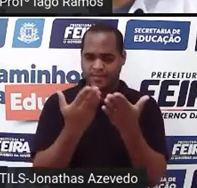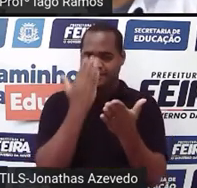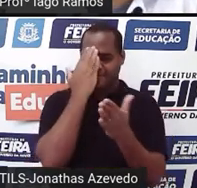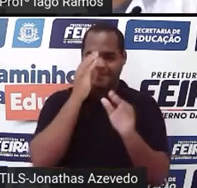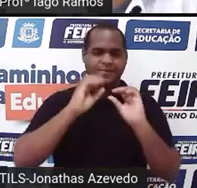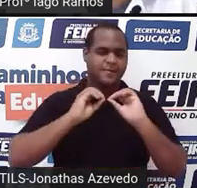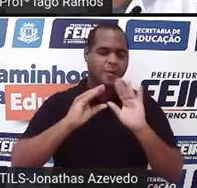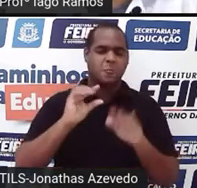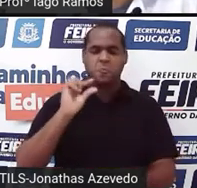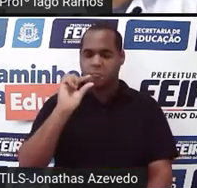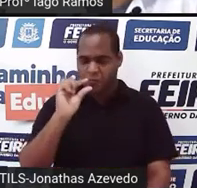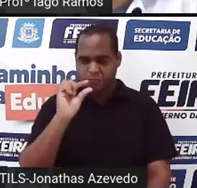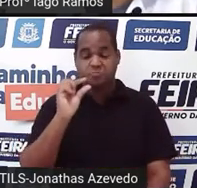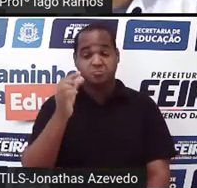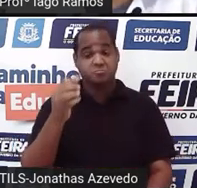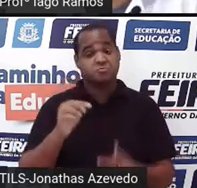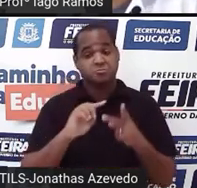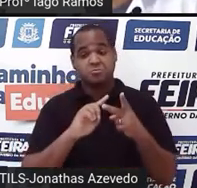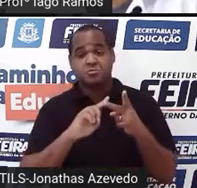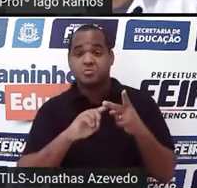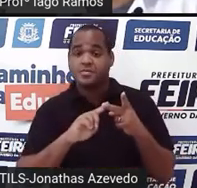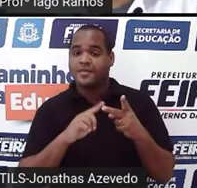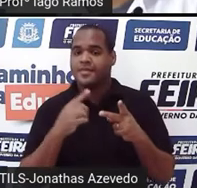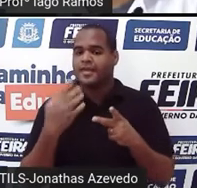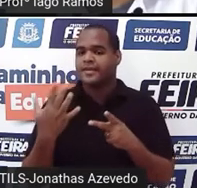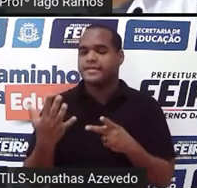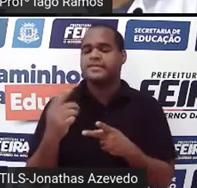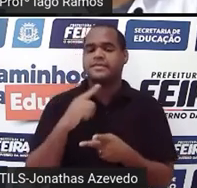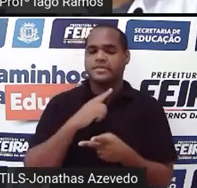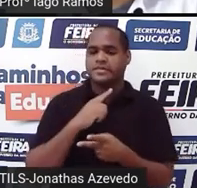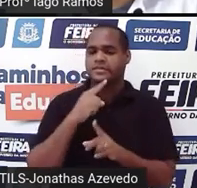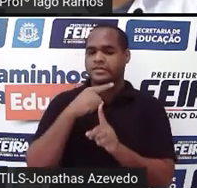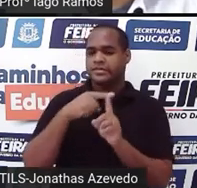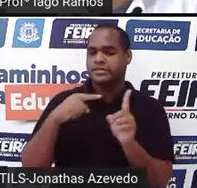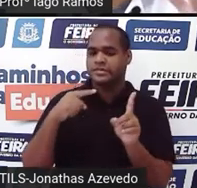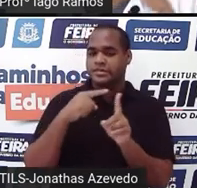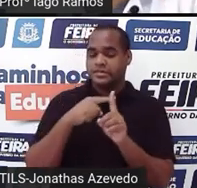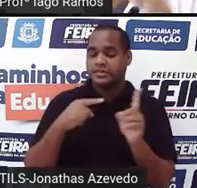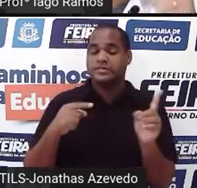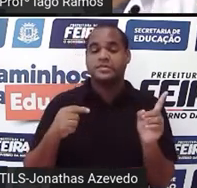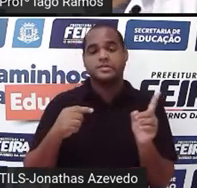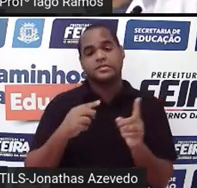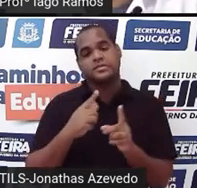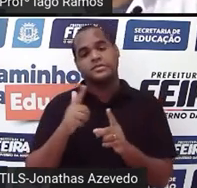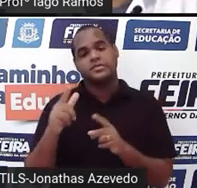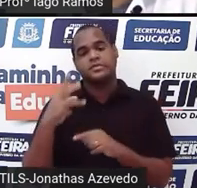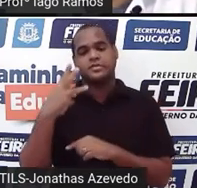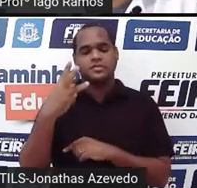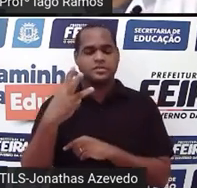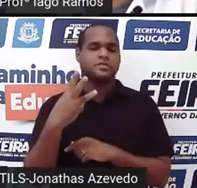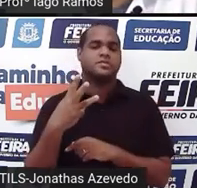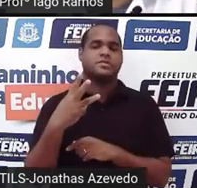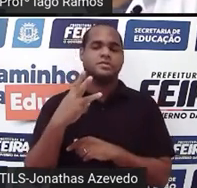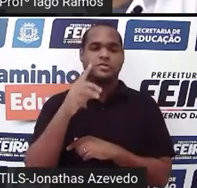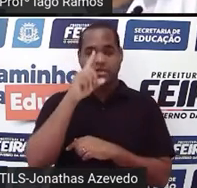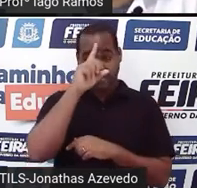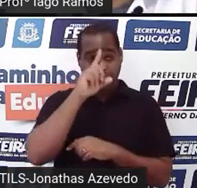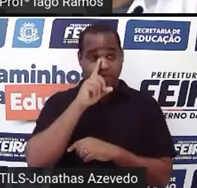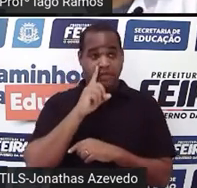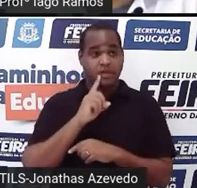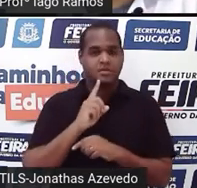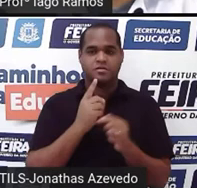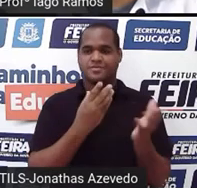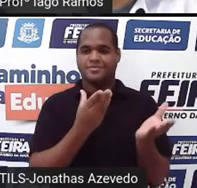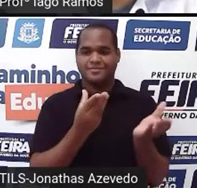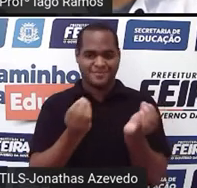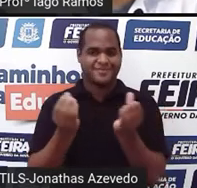pouco. O número 2 sempre em laranja. Significa que você entendeu metade. O número 3 em amarelo. Significa